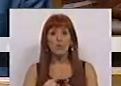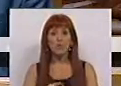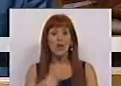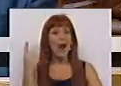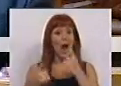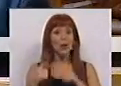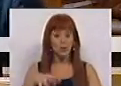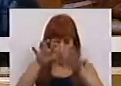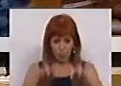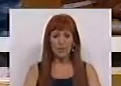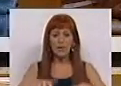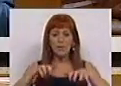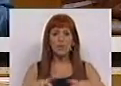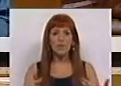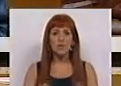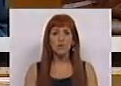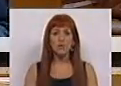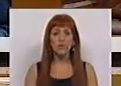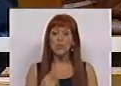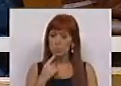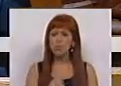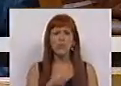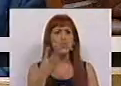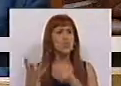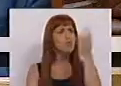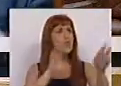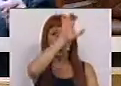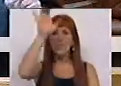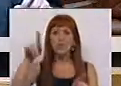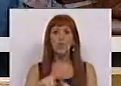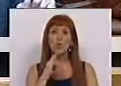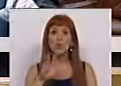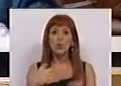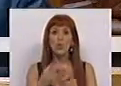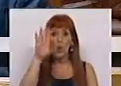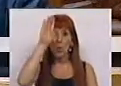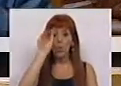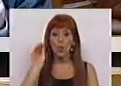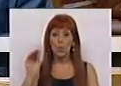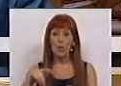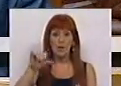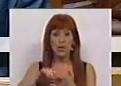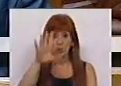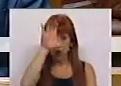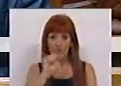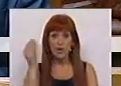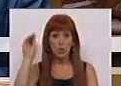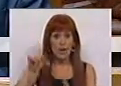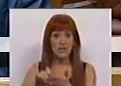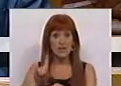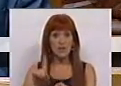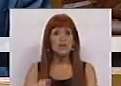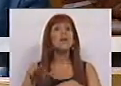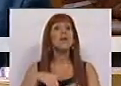muitos casos, do Parlamento. Num significativo número de países, a designação do Governador do Banco Central